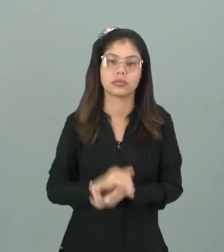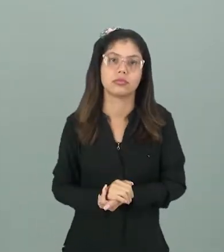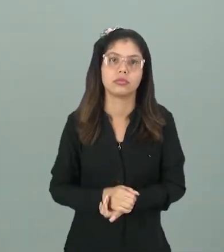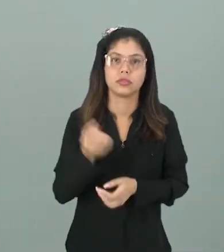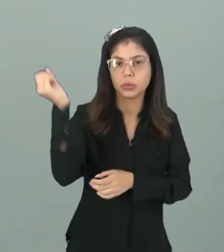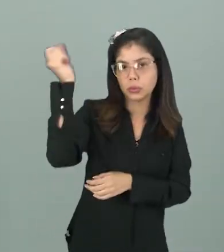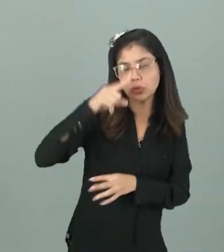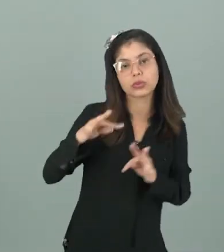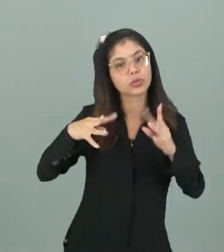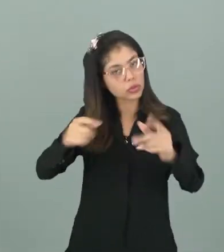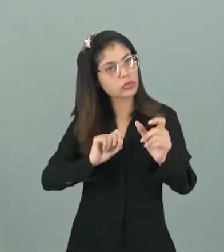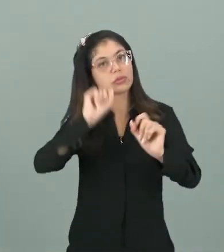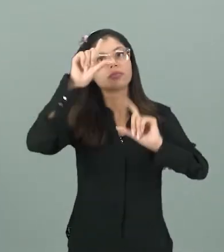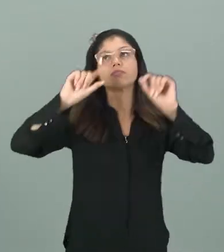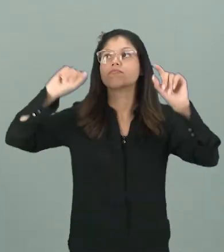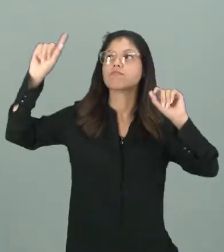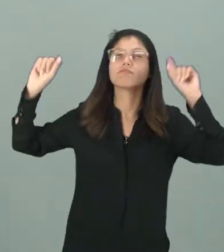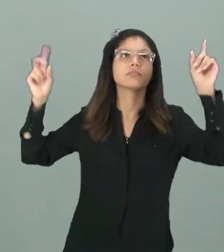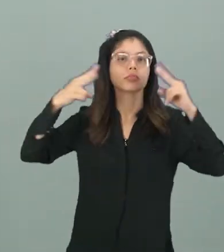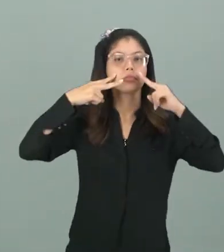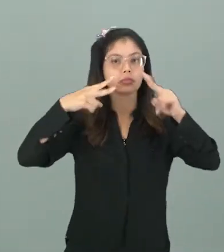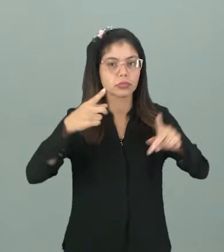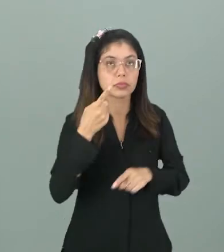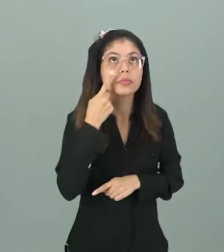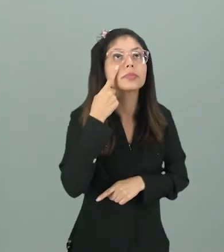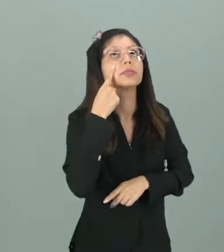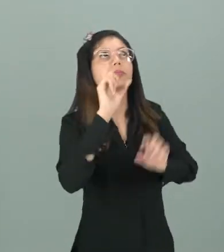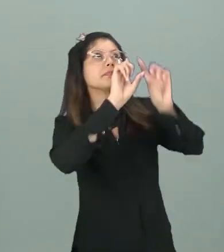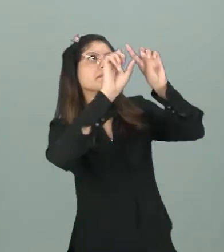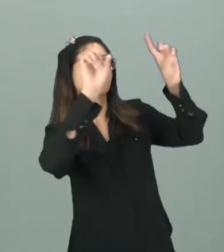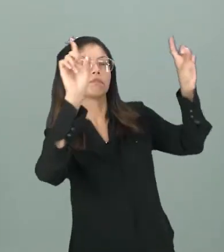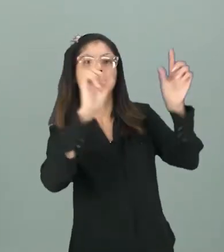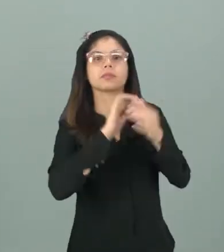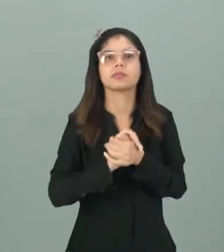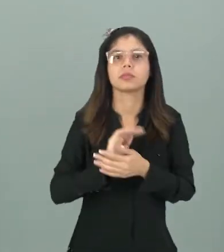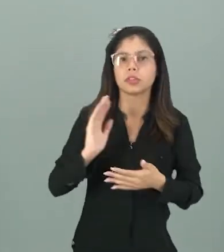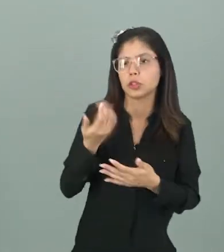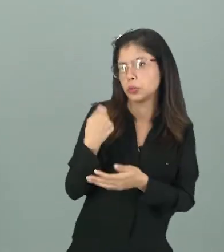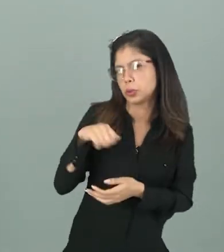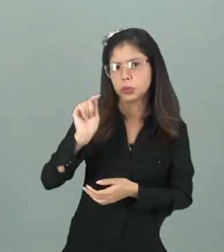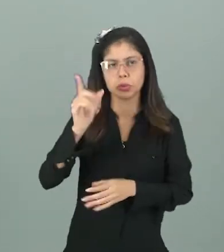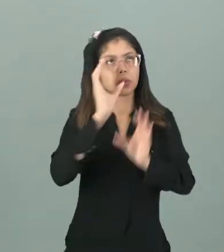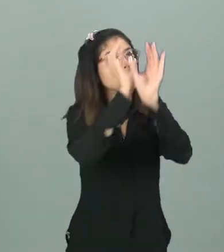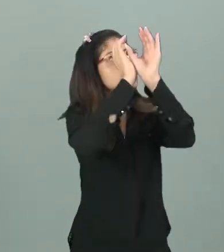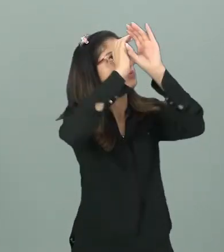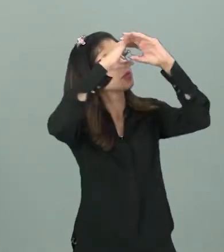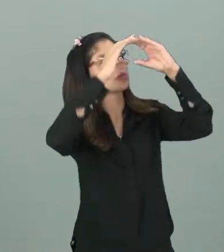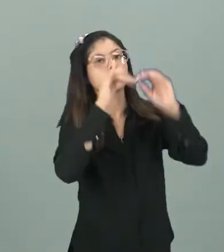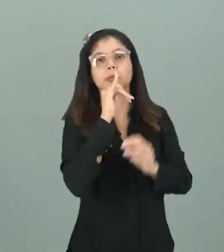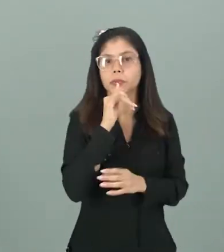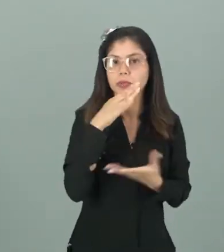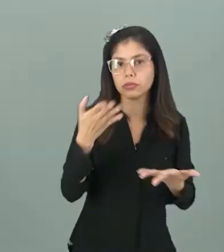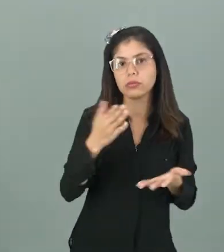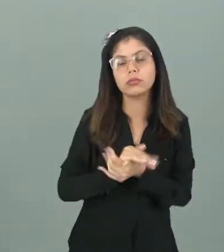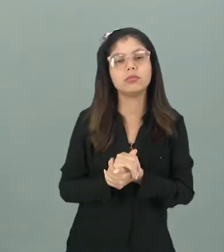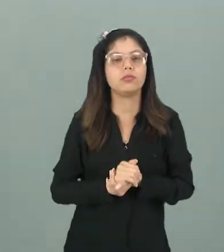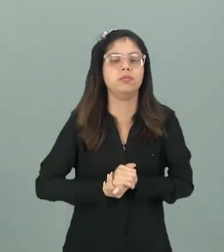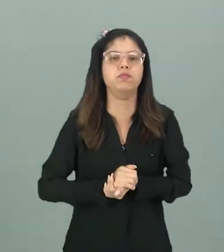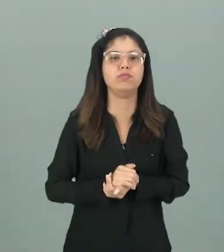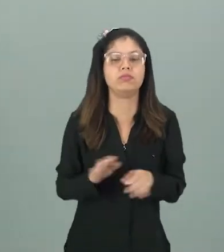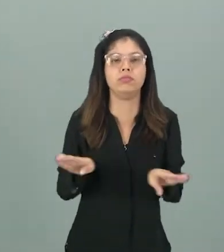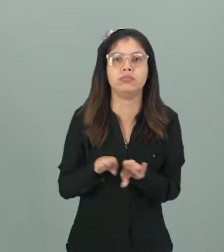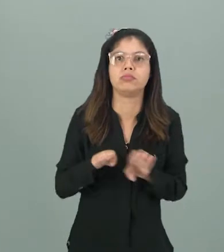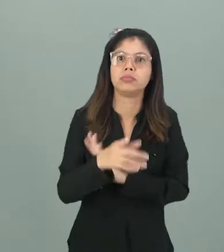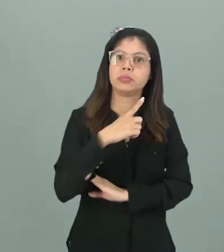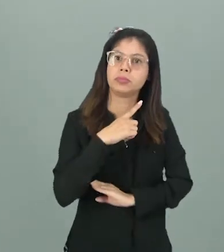e todas as estrelas que podemos ver a olho nu, sem auxílio aí de um telescópio, por exemplo, eles fazem